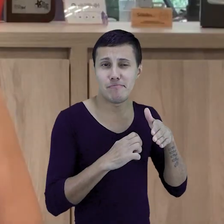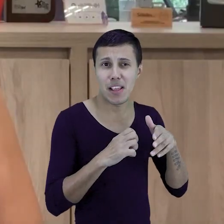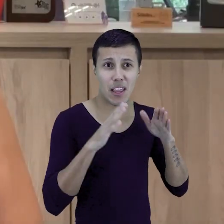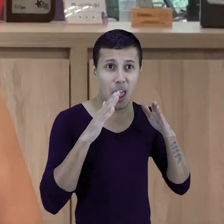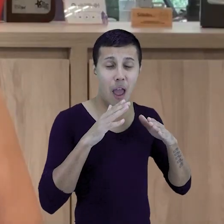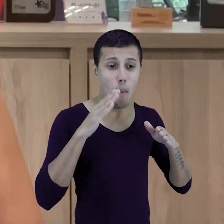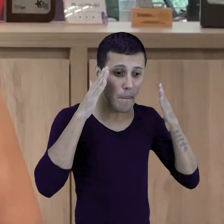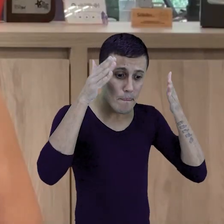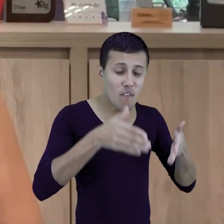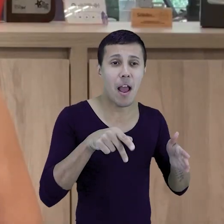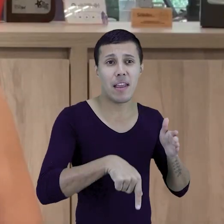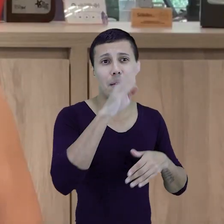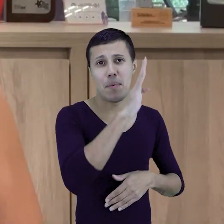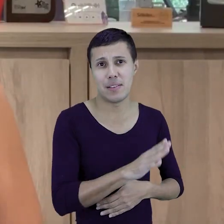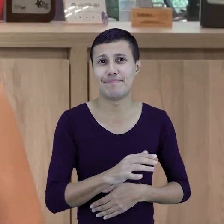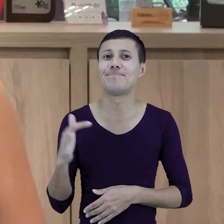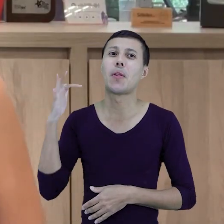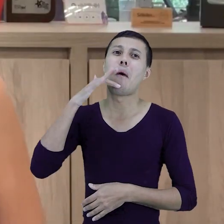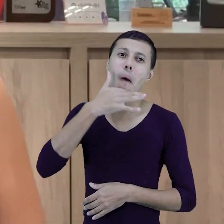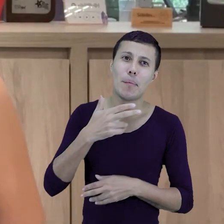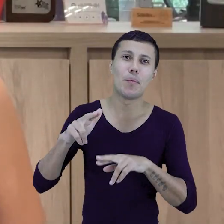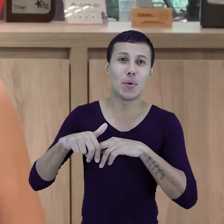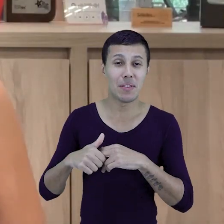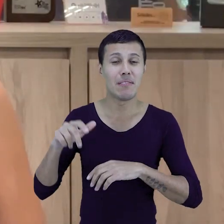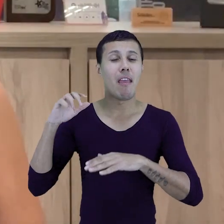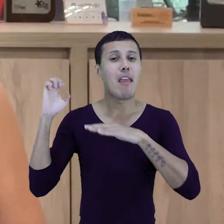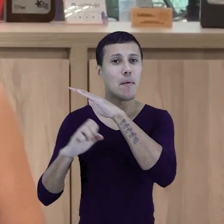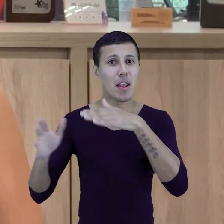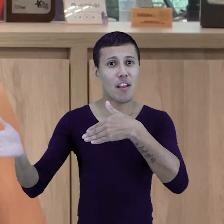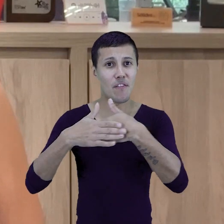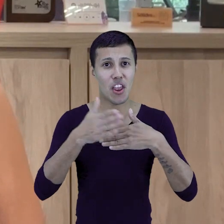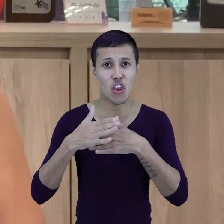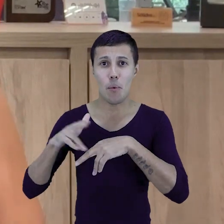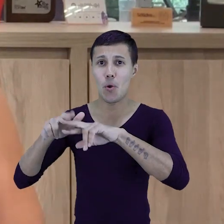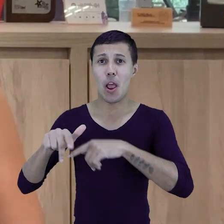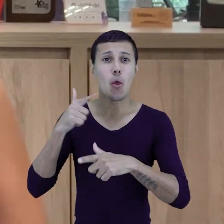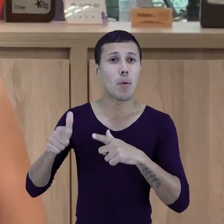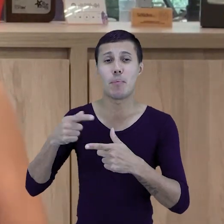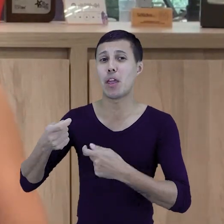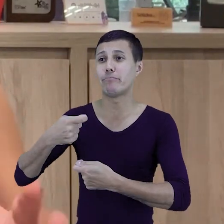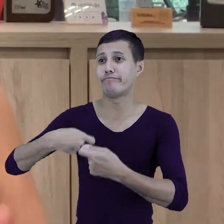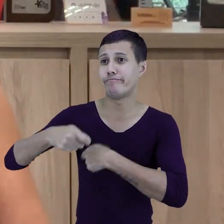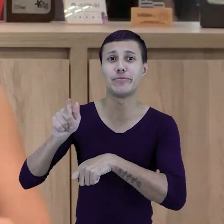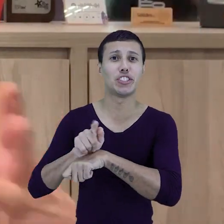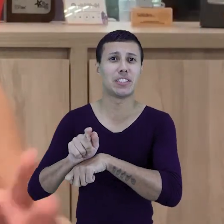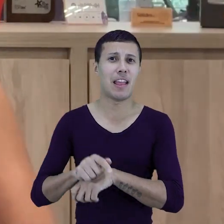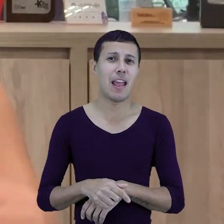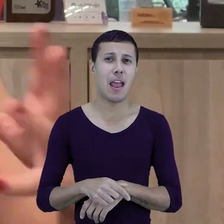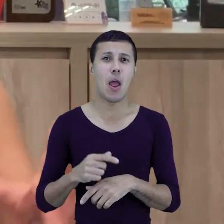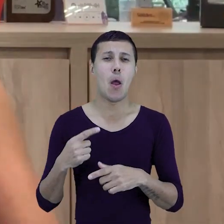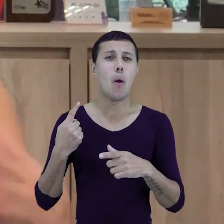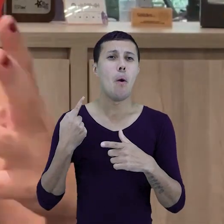Exato, e é urgente, Patrícia. Tem empresas fechando por problemas de gestão. Muitas vezes a gente fala assim, ah, o problema é